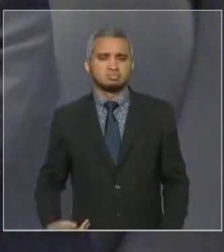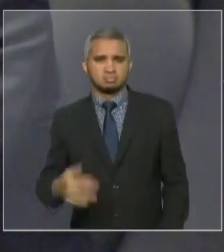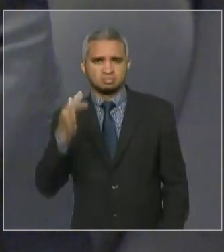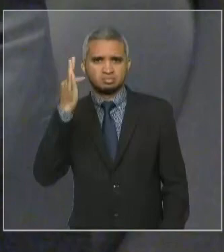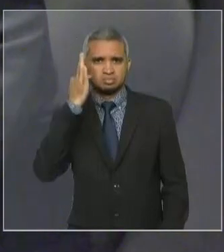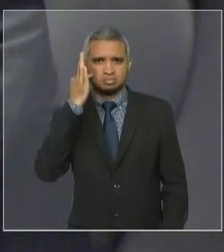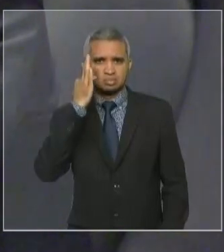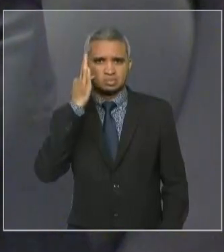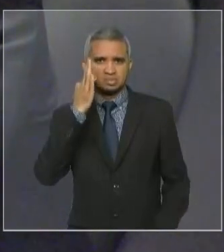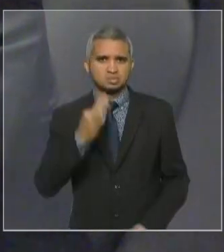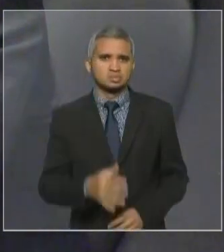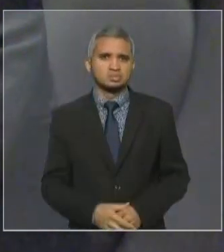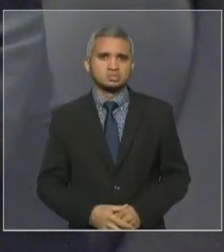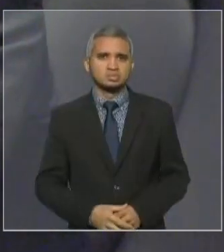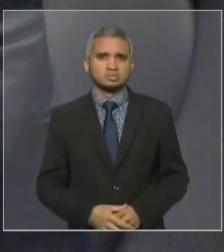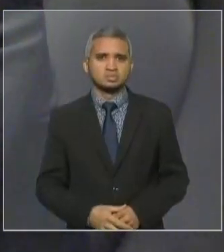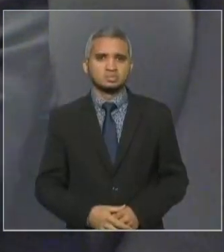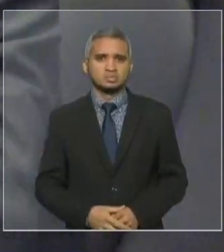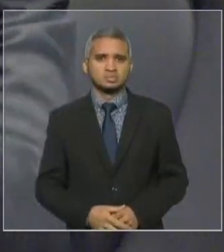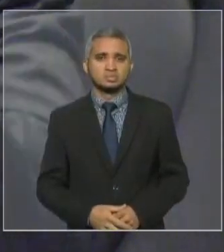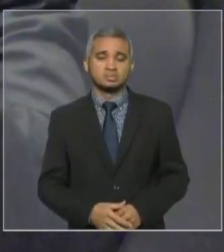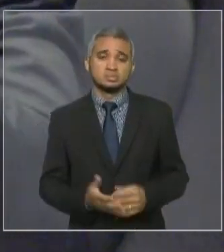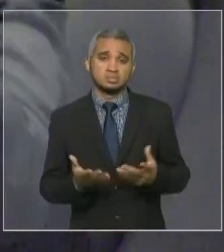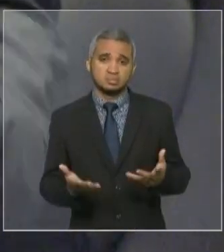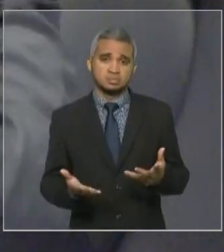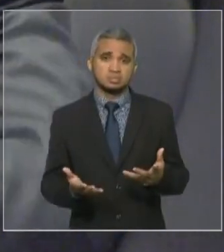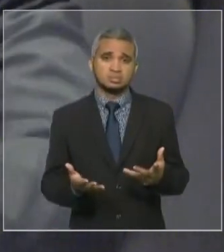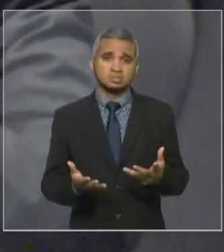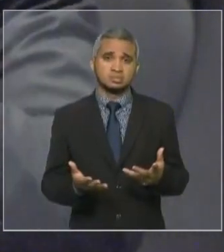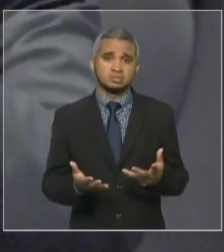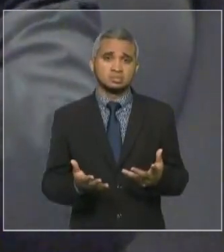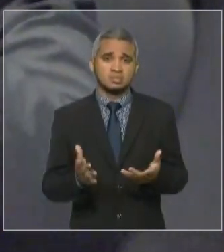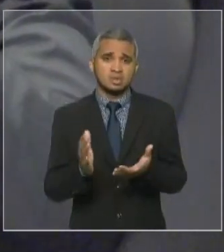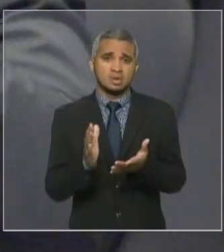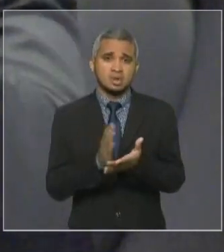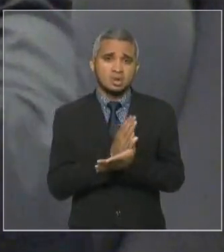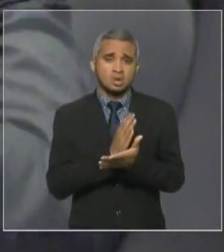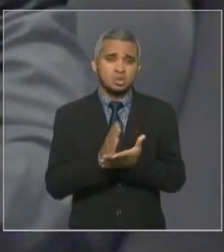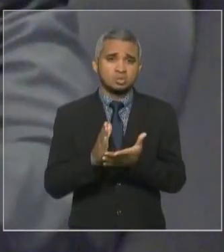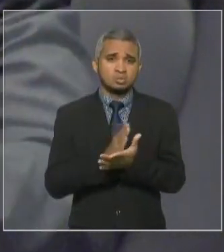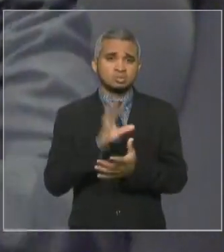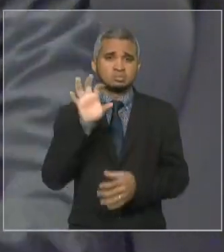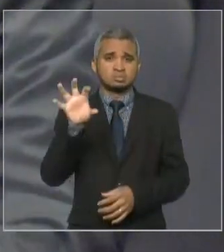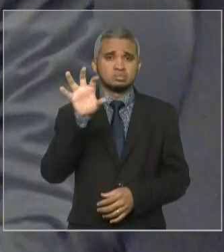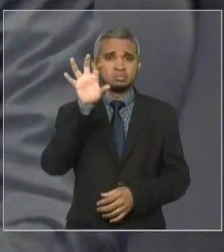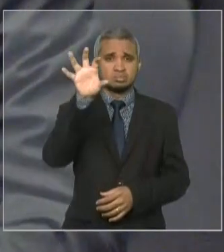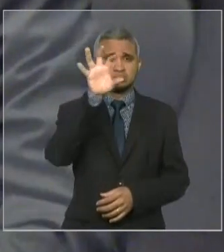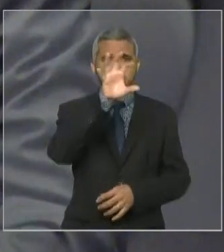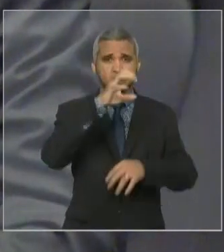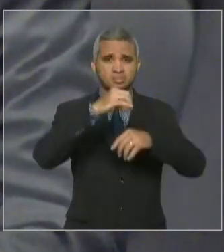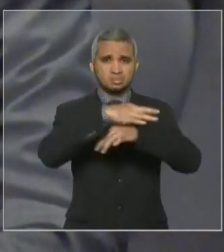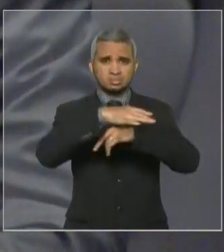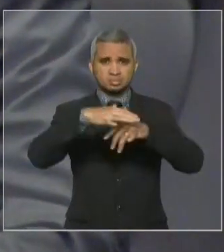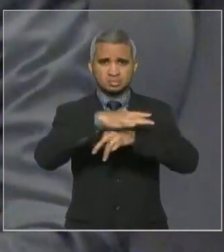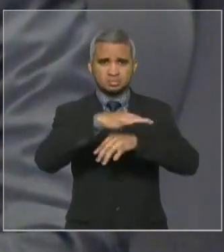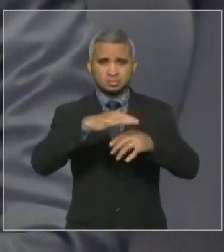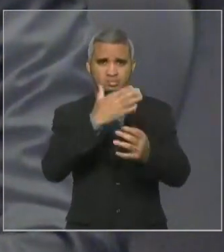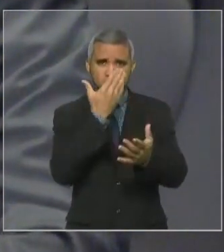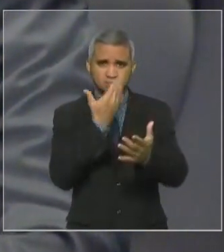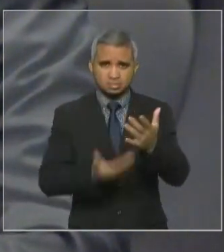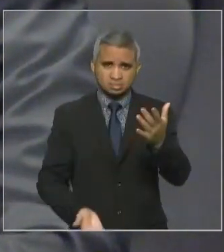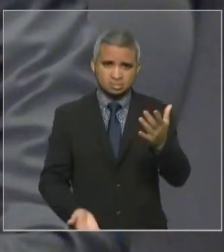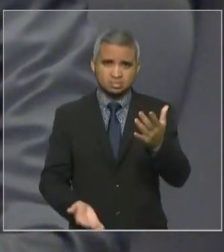Perde, a princípio, perde algumas regiões, algumas cidades, V. Exª foi